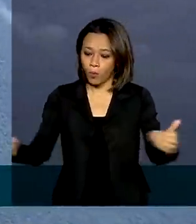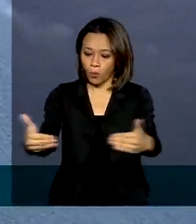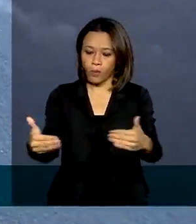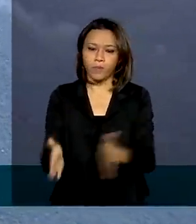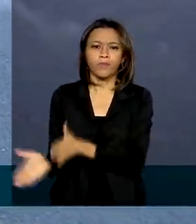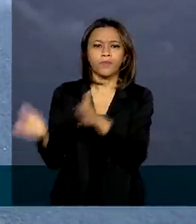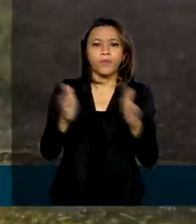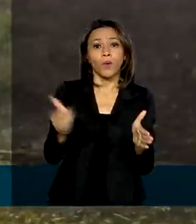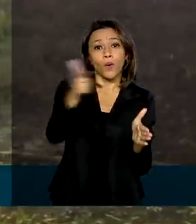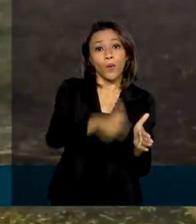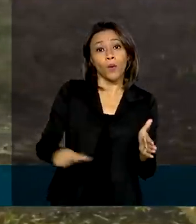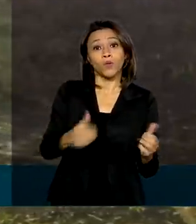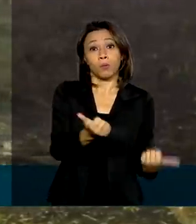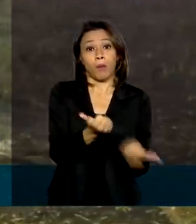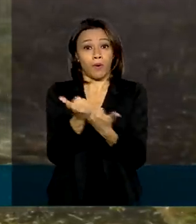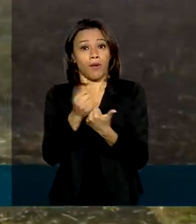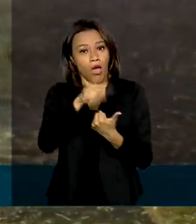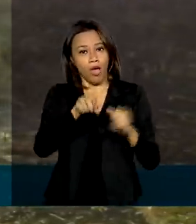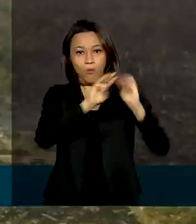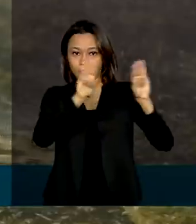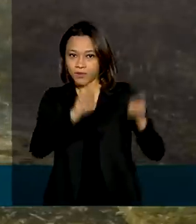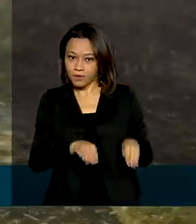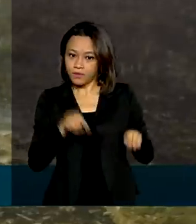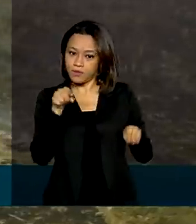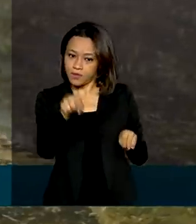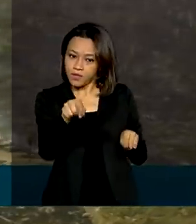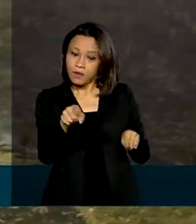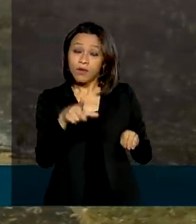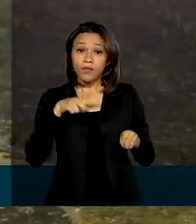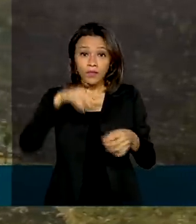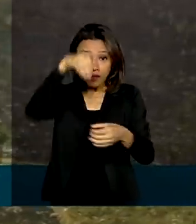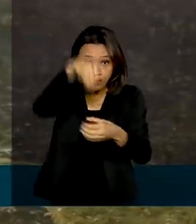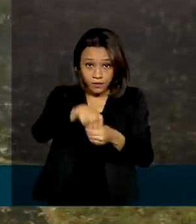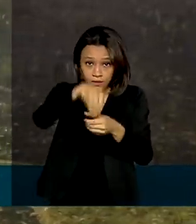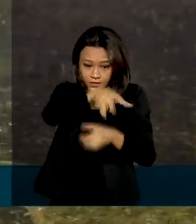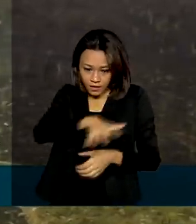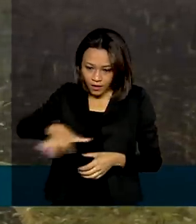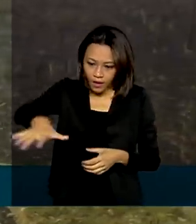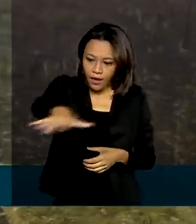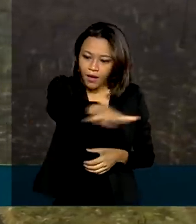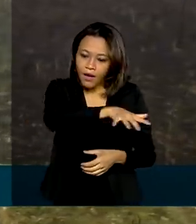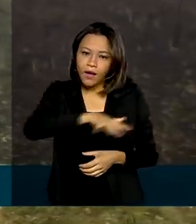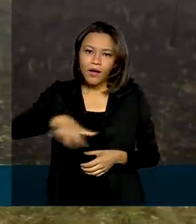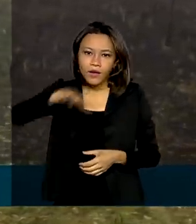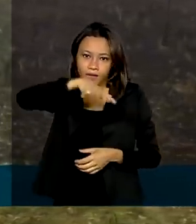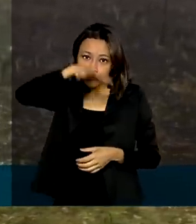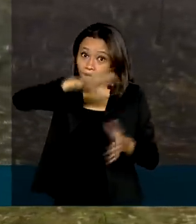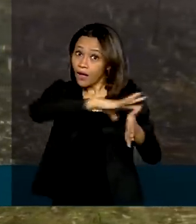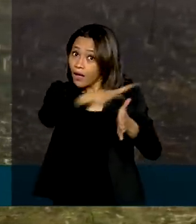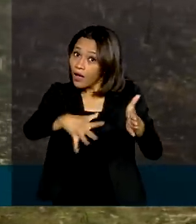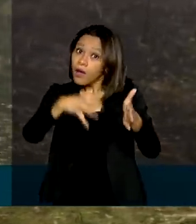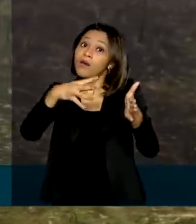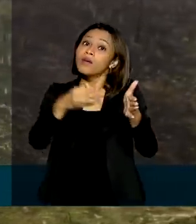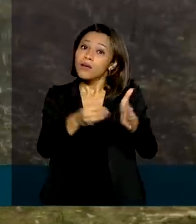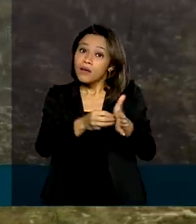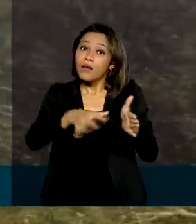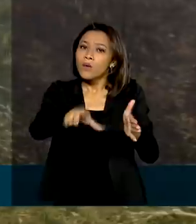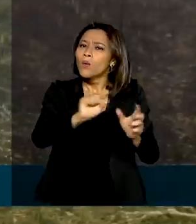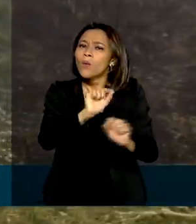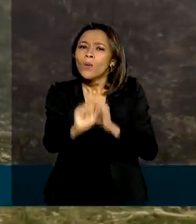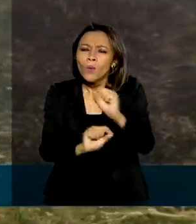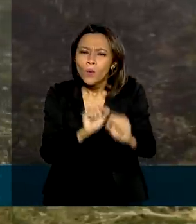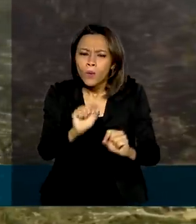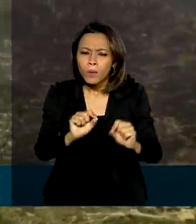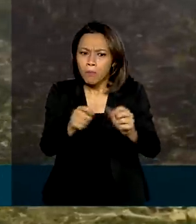Museu Emílio Gildin, que está localizado na área oriental da Amazônia brasileira, onde se concentra o